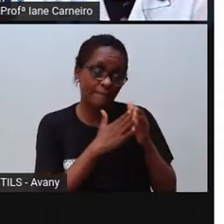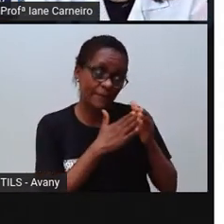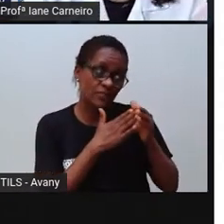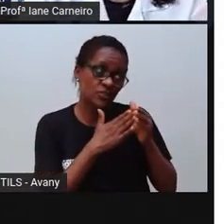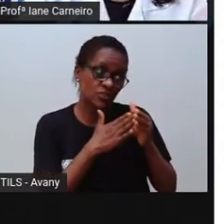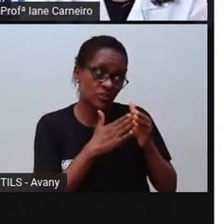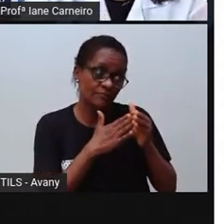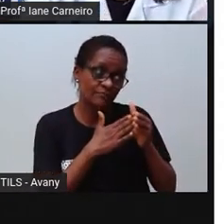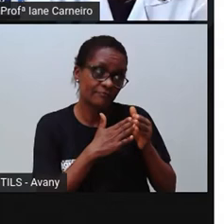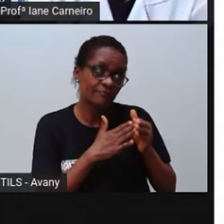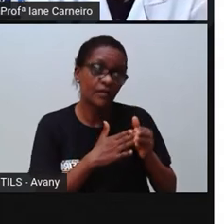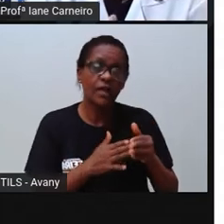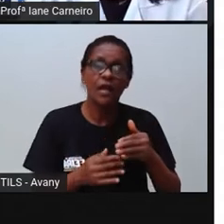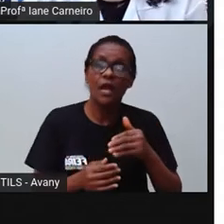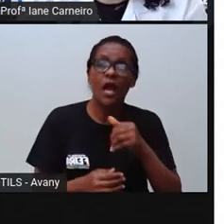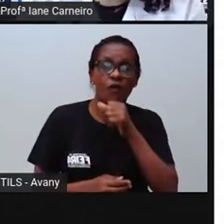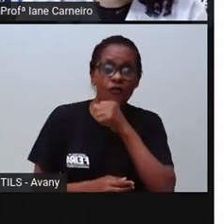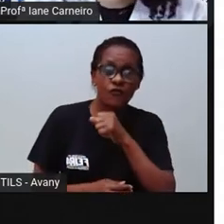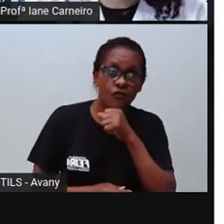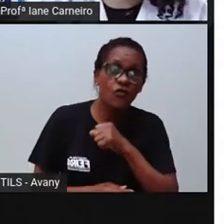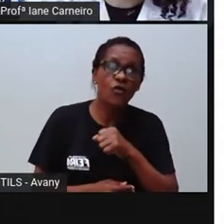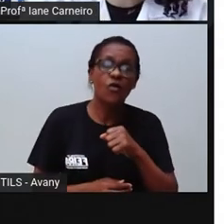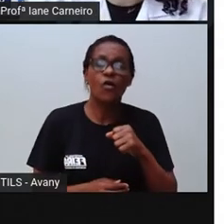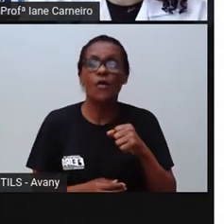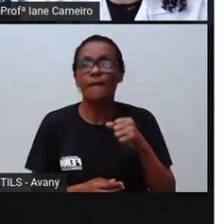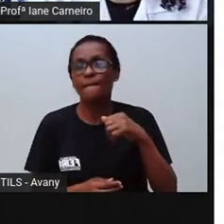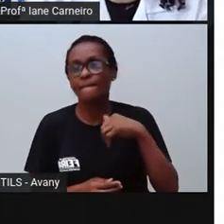companhia de um adulto pra evitar esses acidentes.